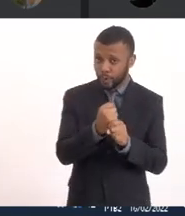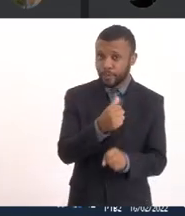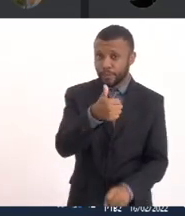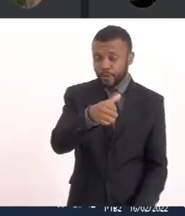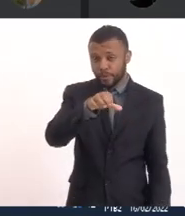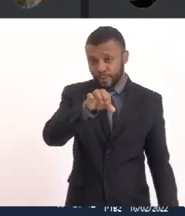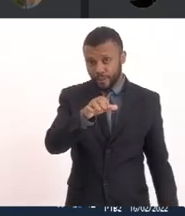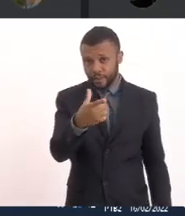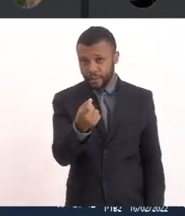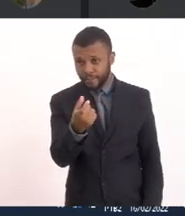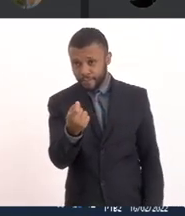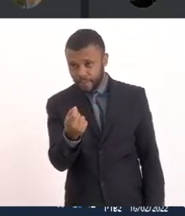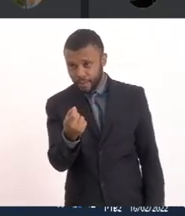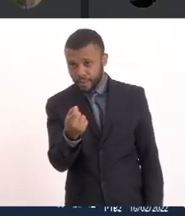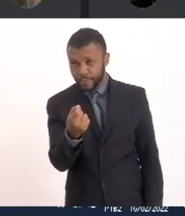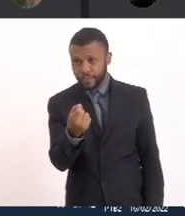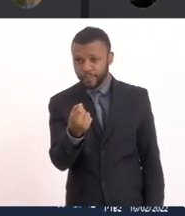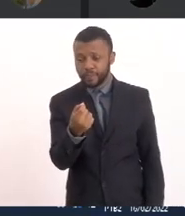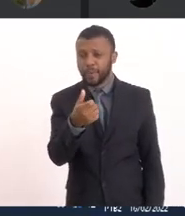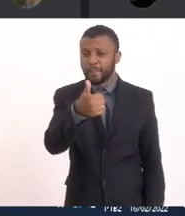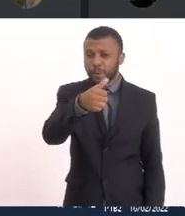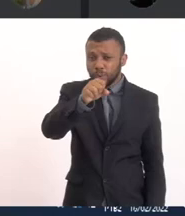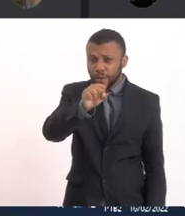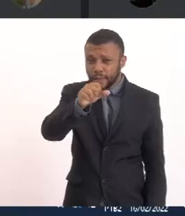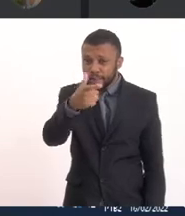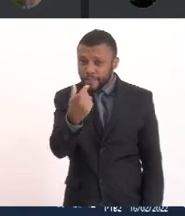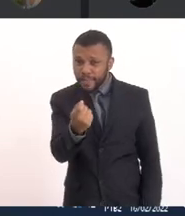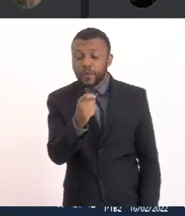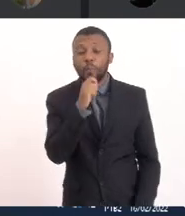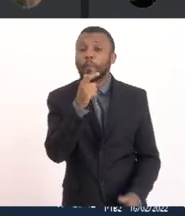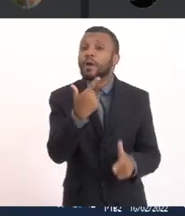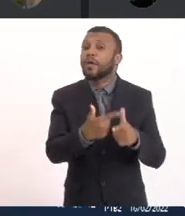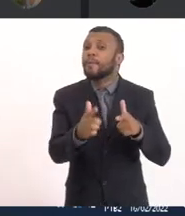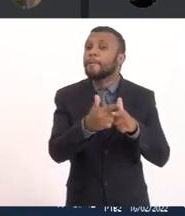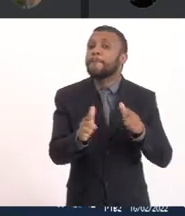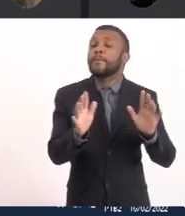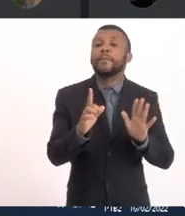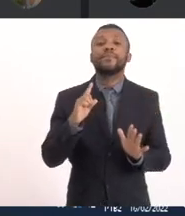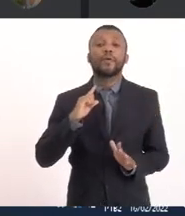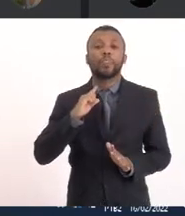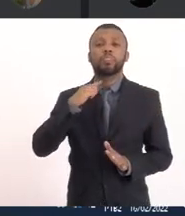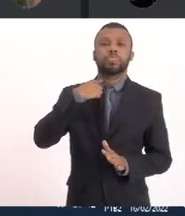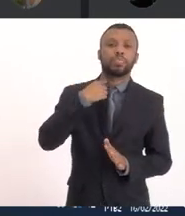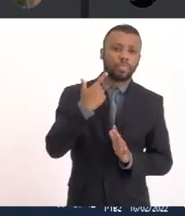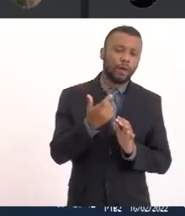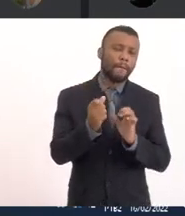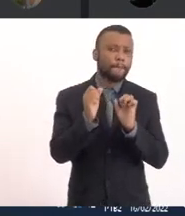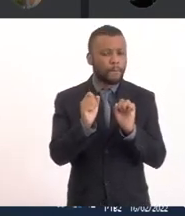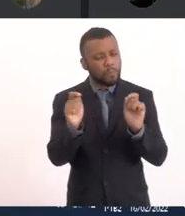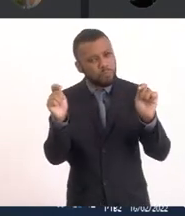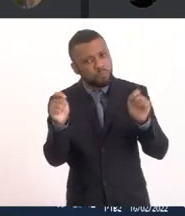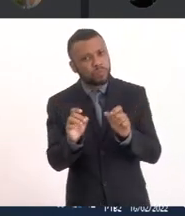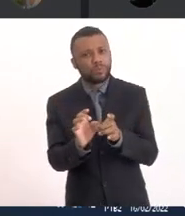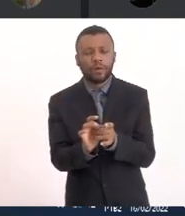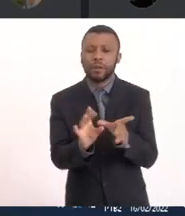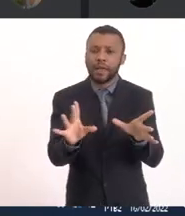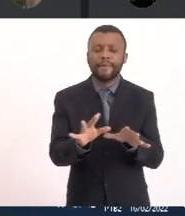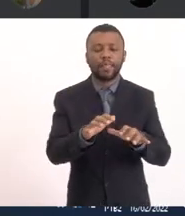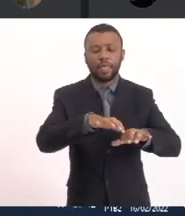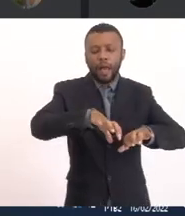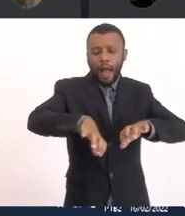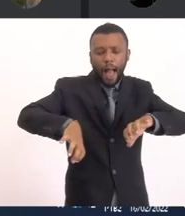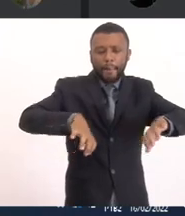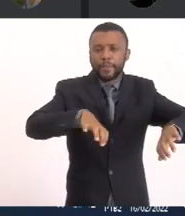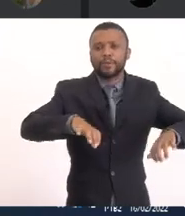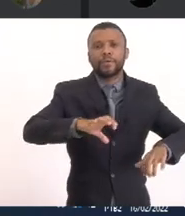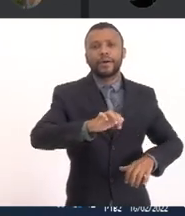1820 Não existia Esse problema De poluição Então tinha que abrir Esse canal Hoje em dia